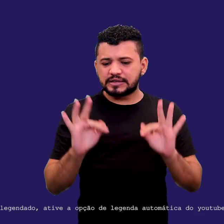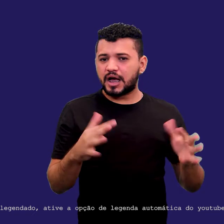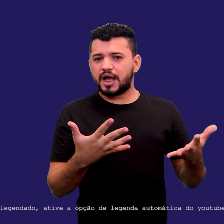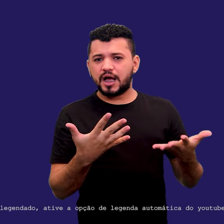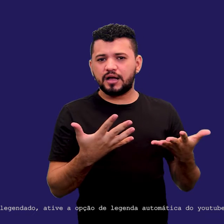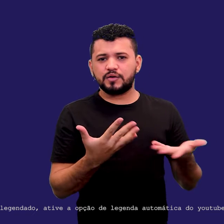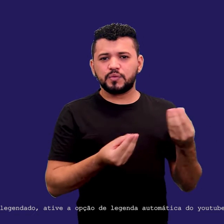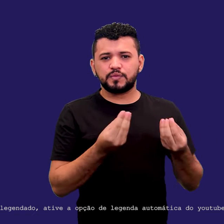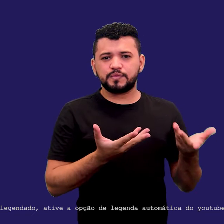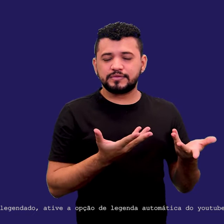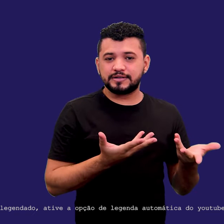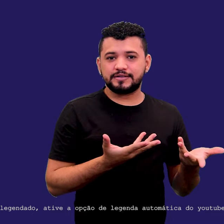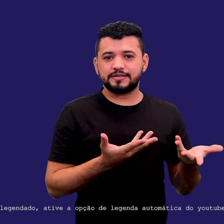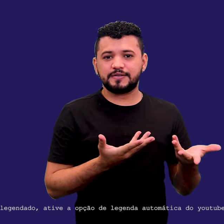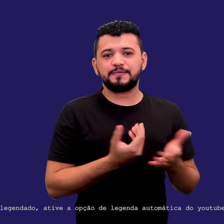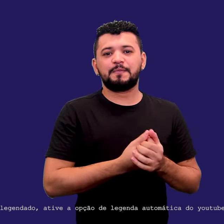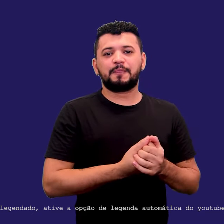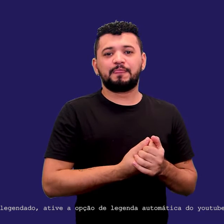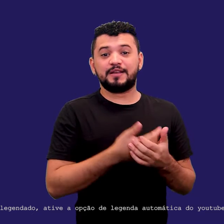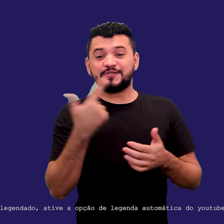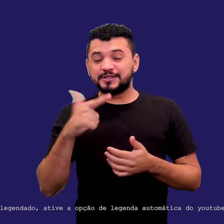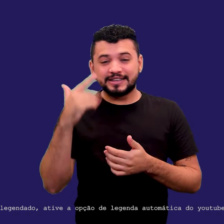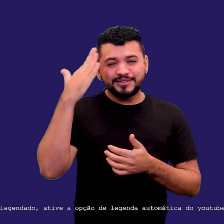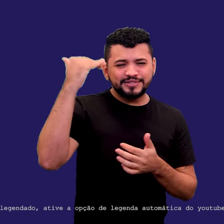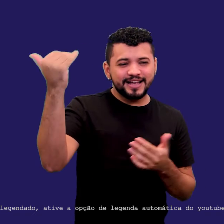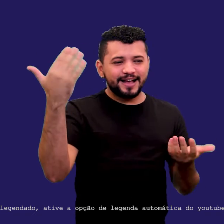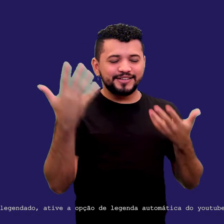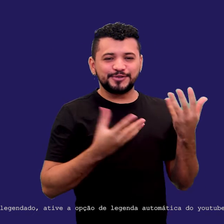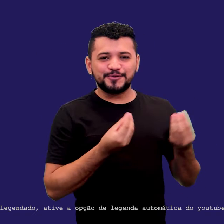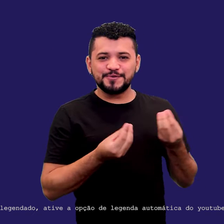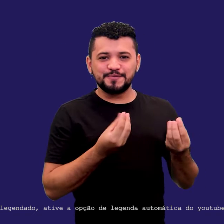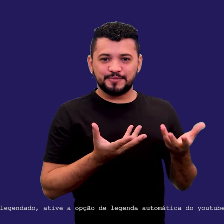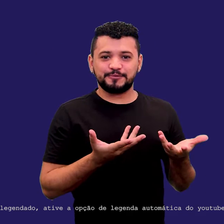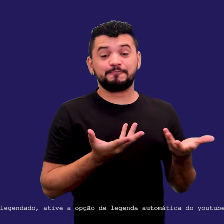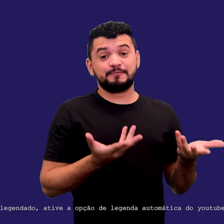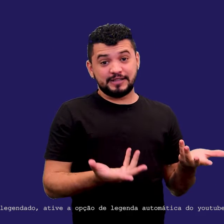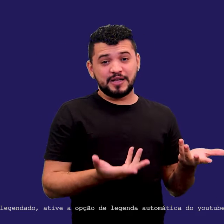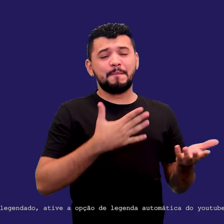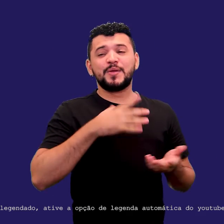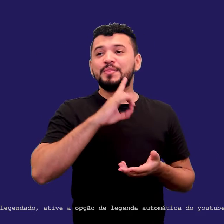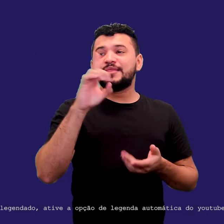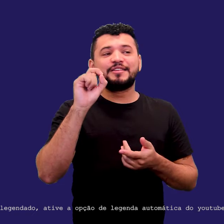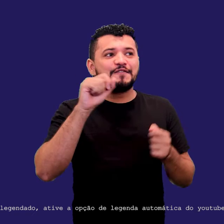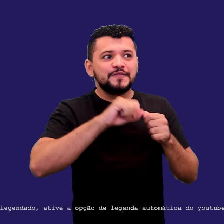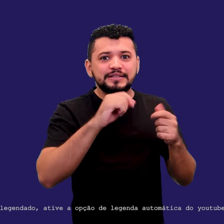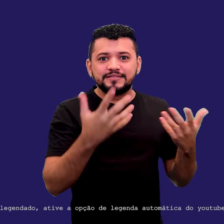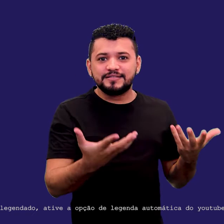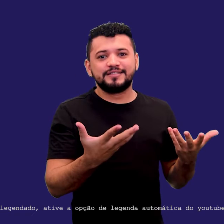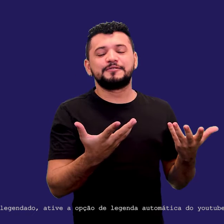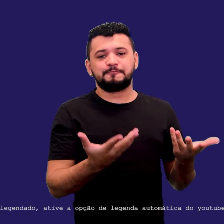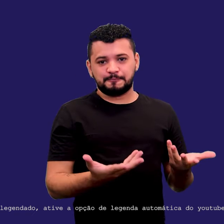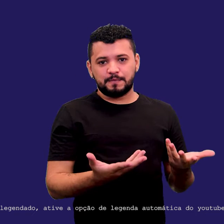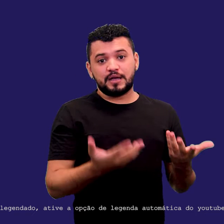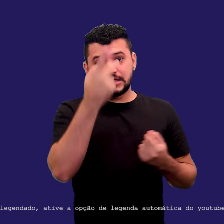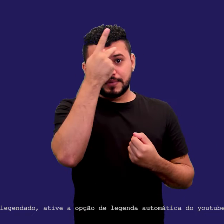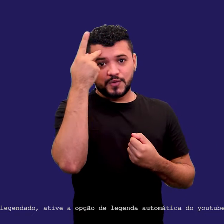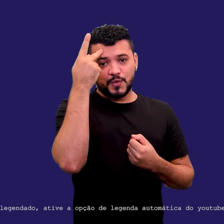né? Não vou ser bem-sucedido, né? Não vou ser bem-sucedido, então, meu Deus, o eu faço, né? Então, as pessoas ficam com